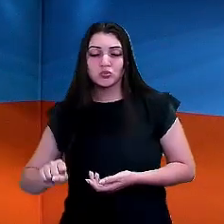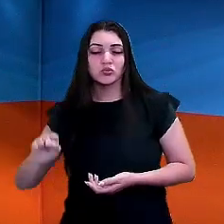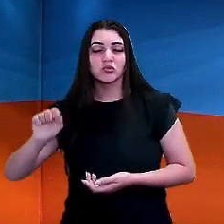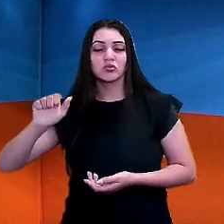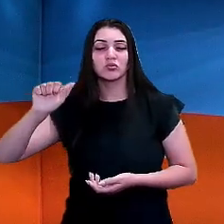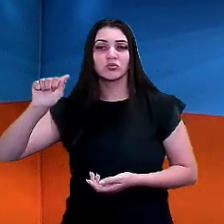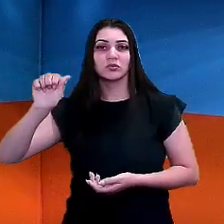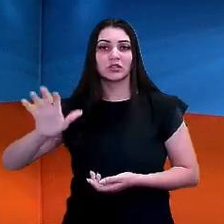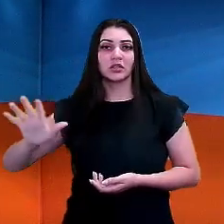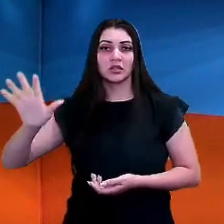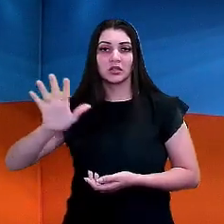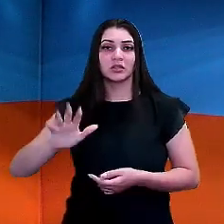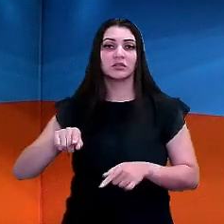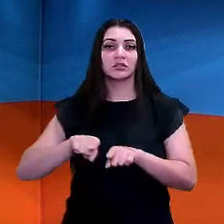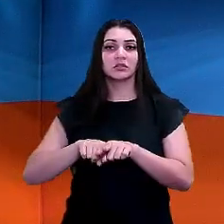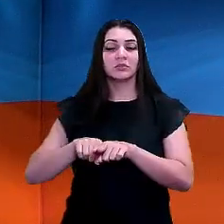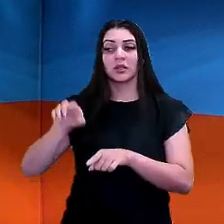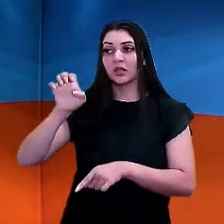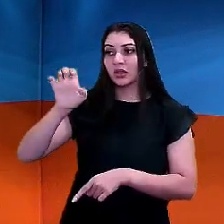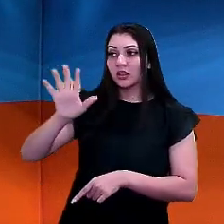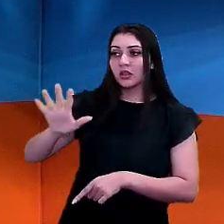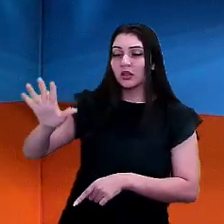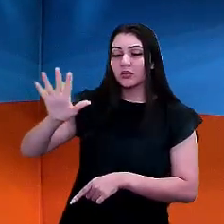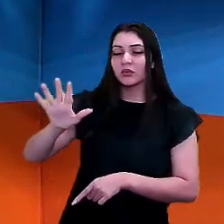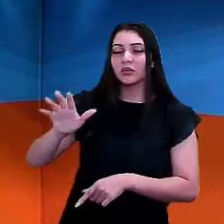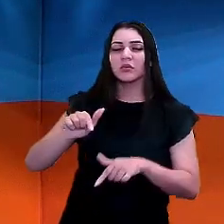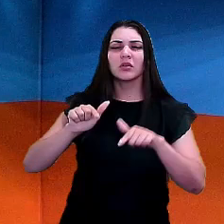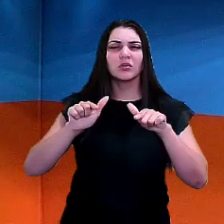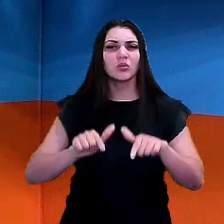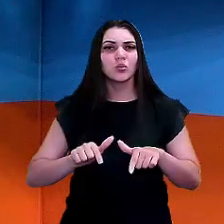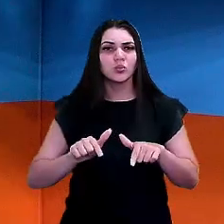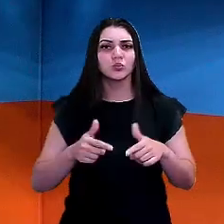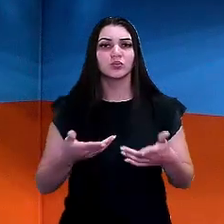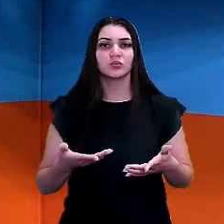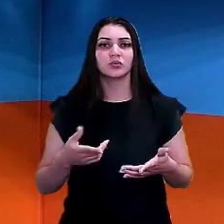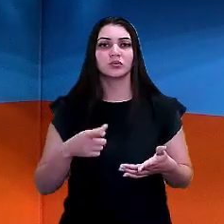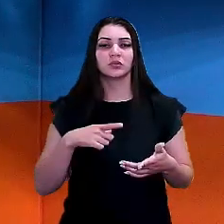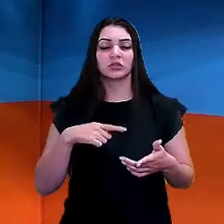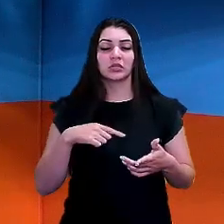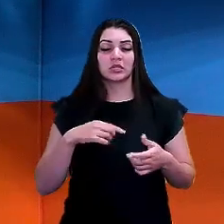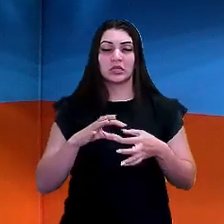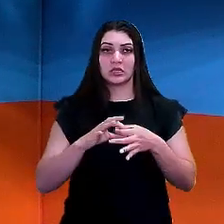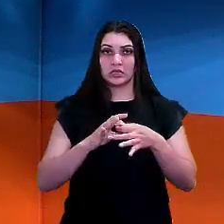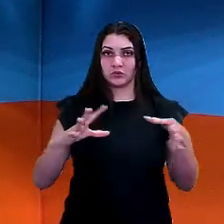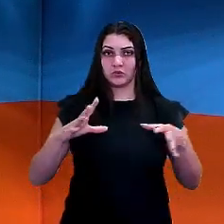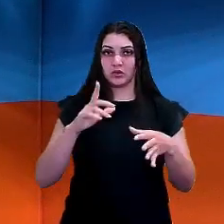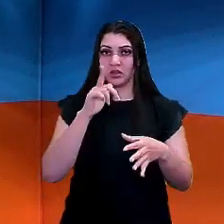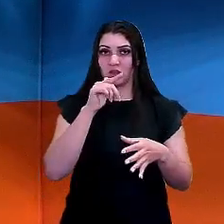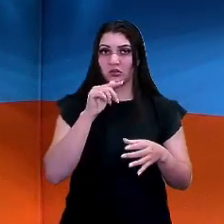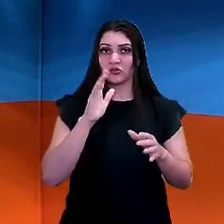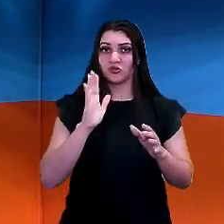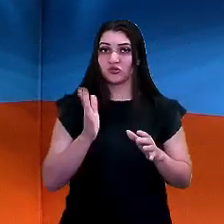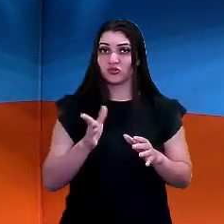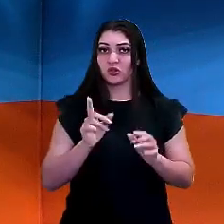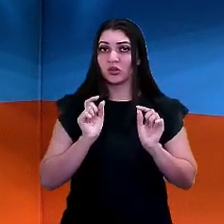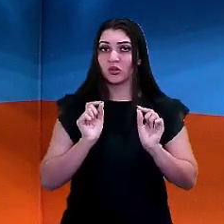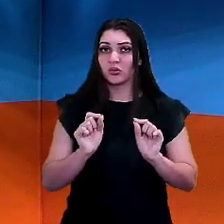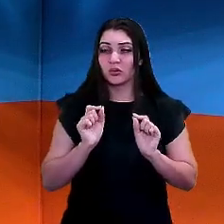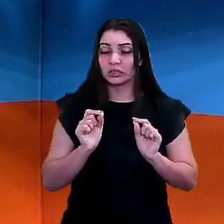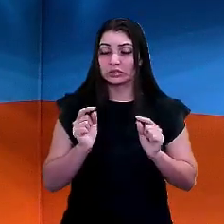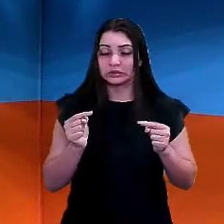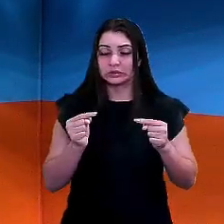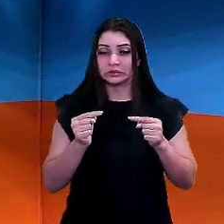lugares na Europa onde a disponibilidade de água ela já é já chega no ponto